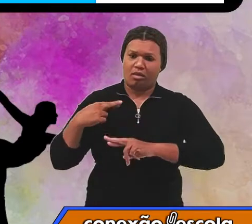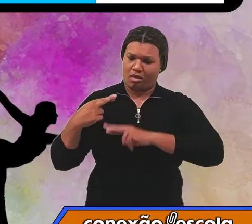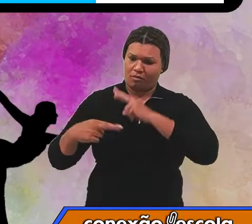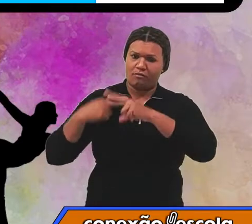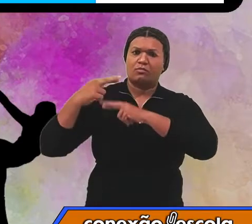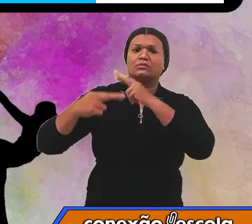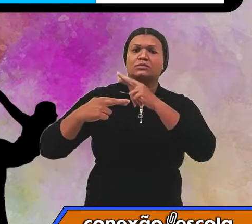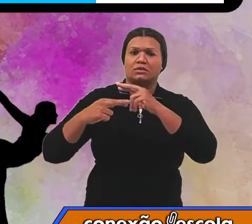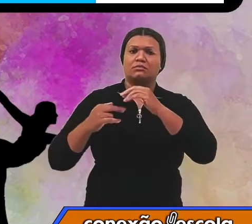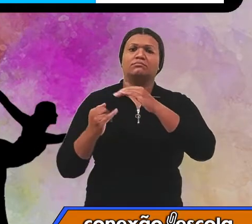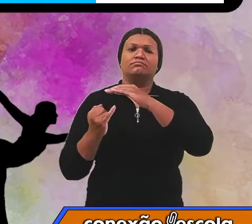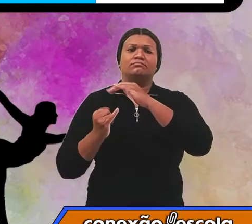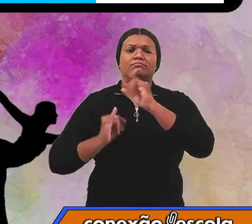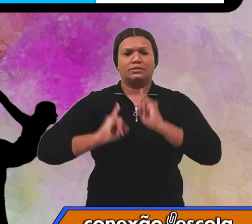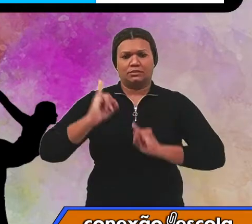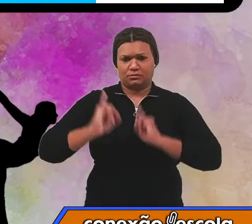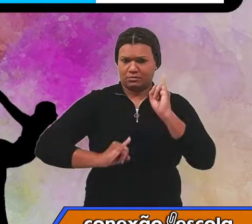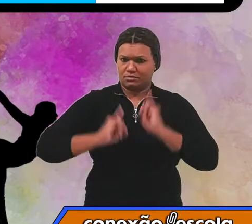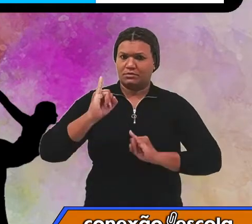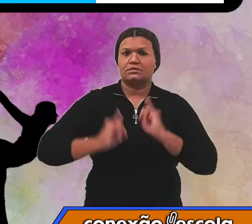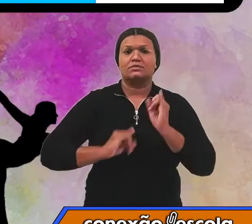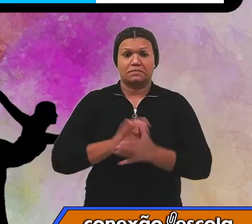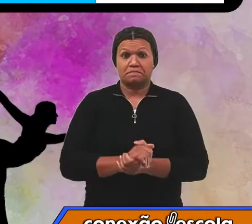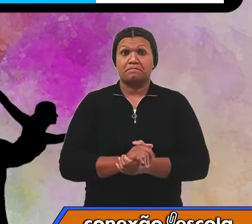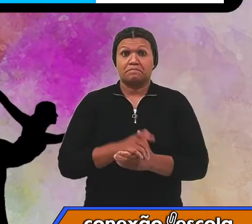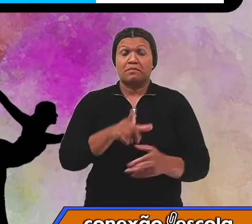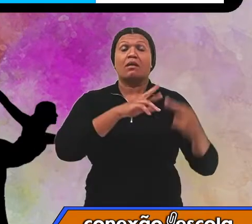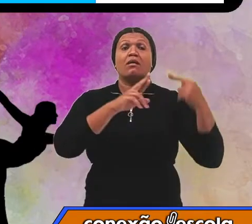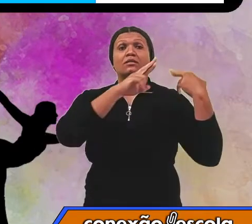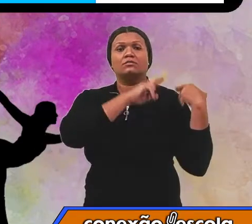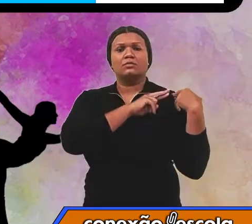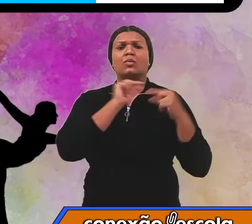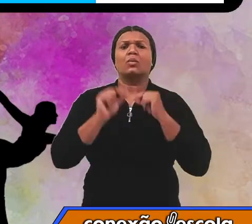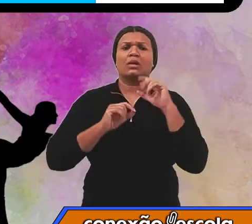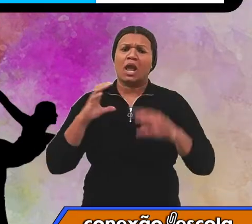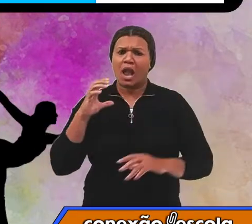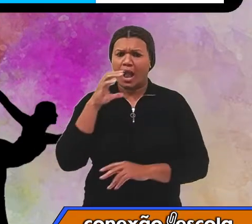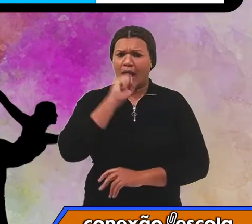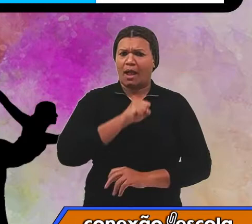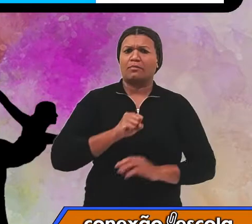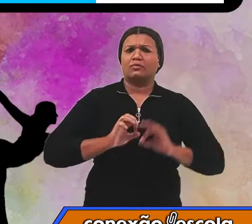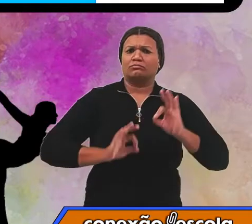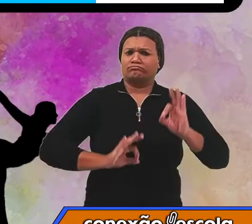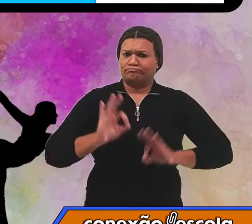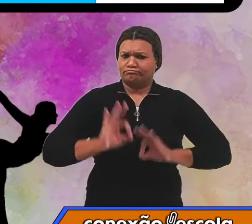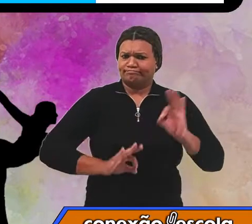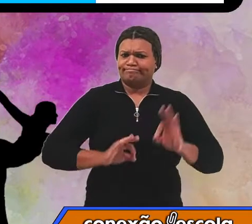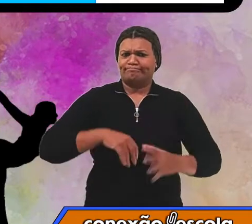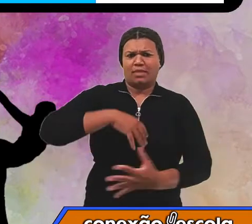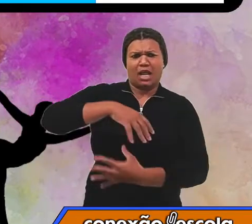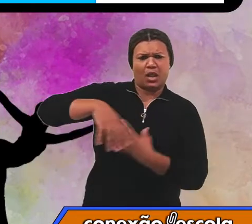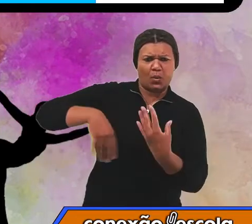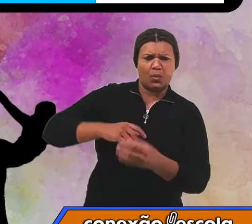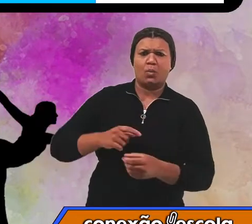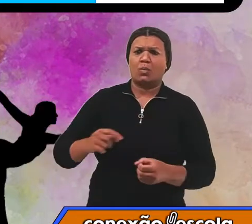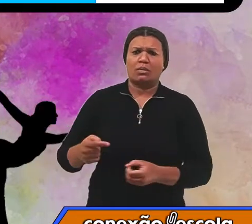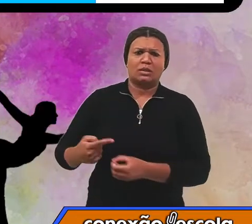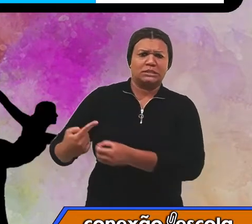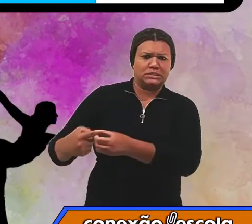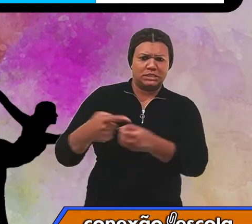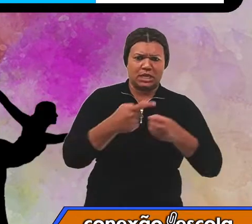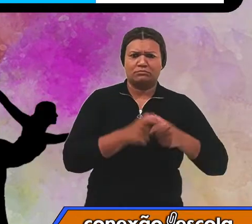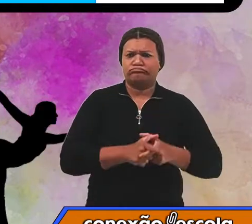e foi responsável por um rápido desenvolvido e desorganizado crescimento urbano. E